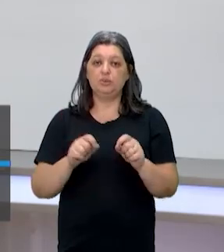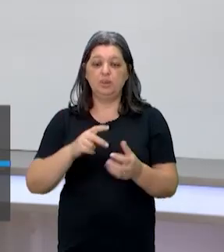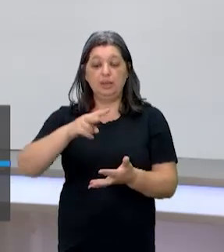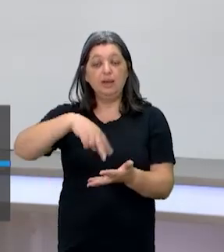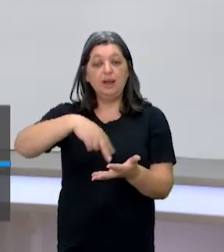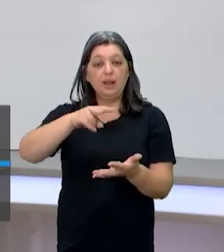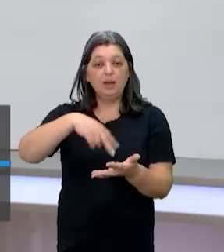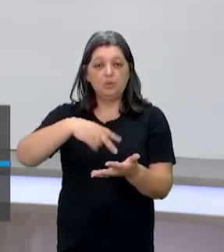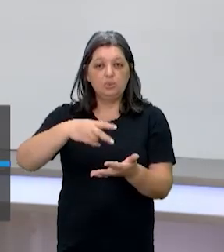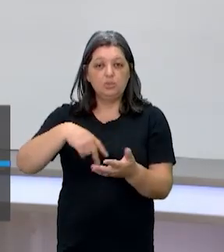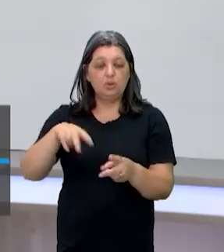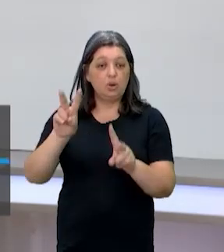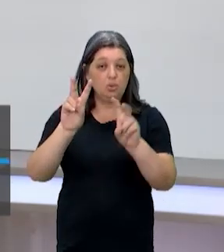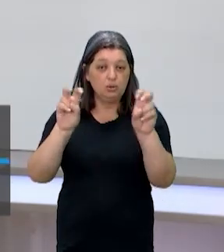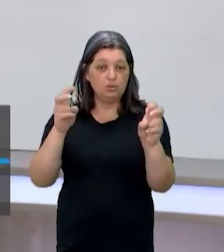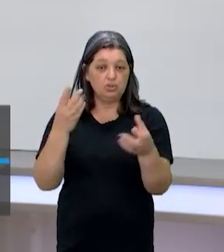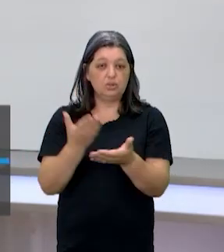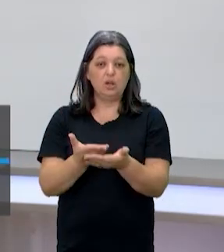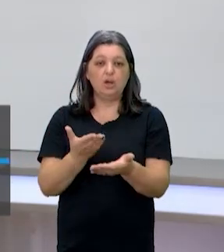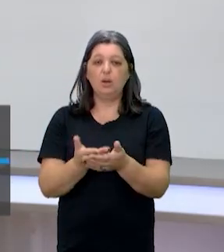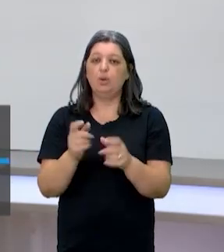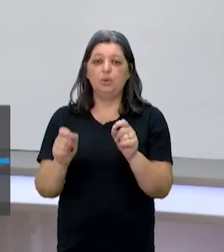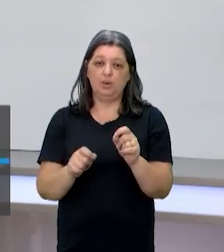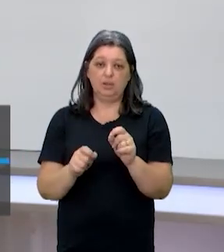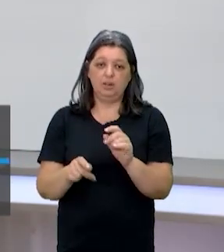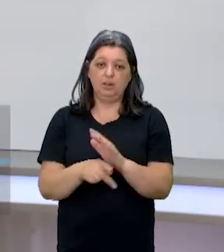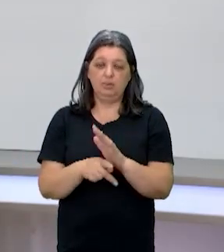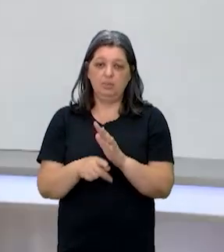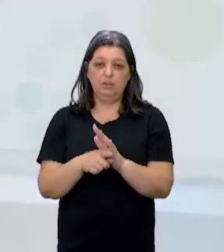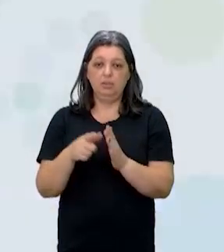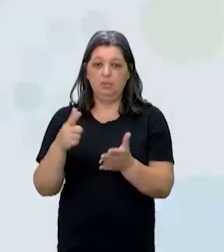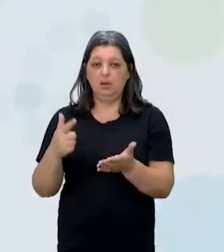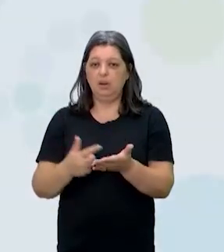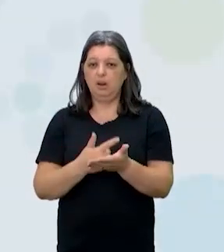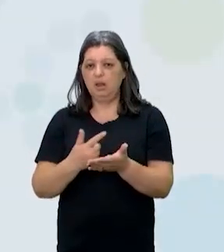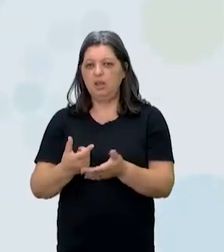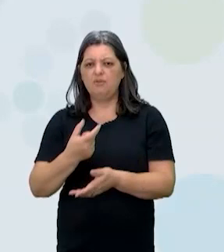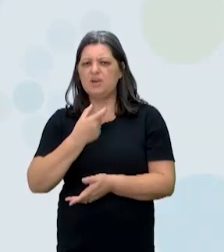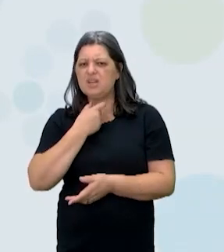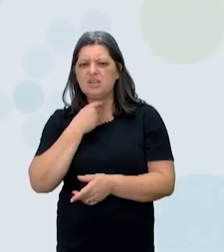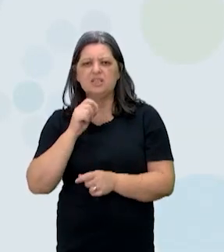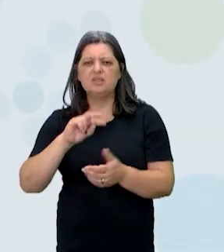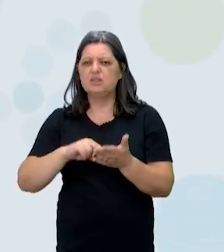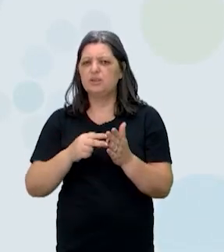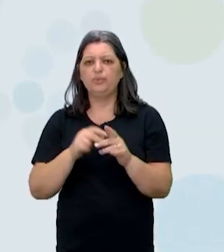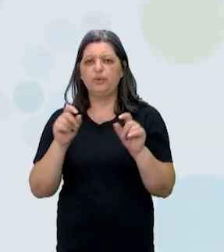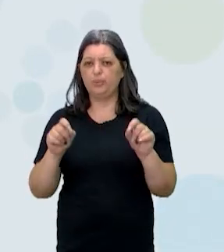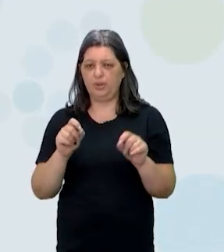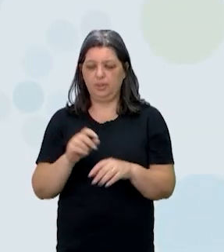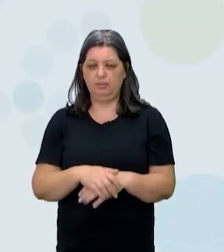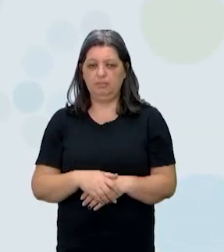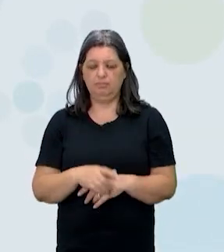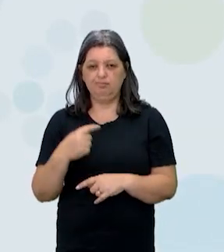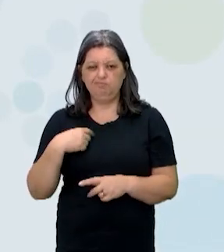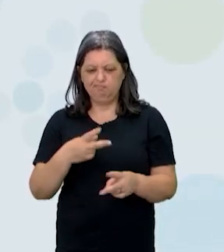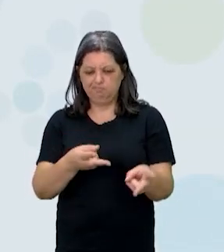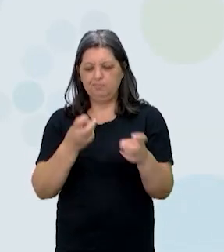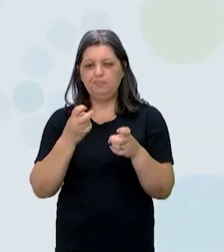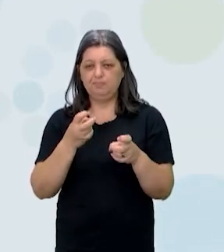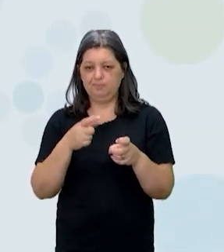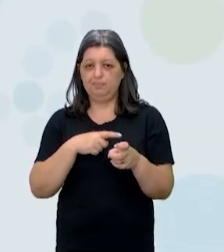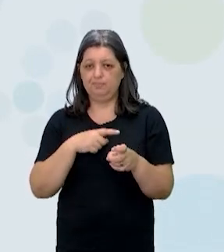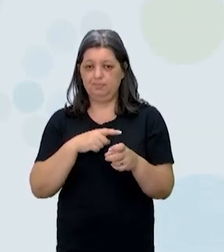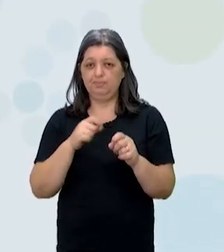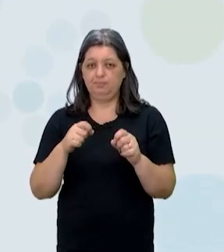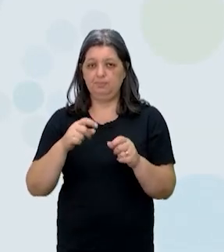leitura. O título da aula é Livro em Crise. Então, nesse título, a gente já percebe que